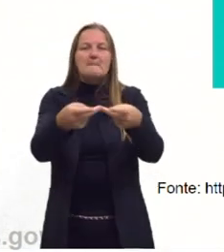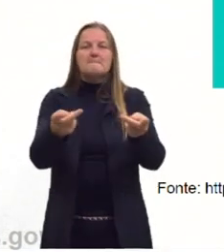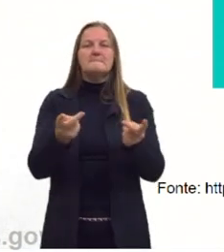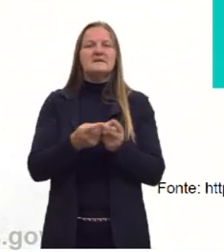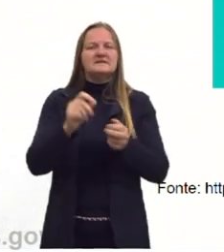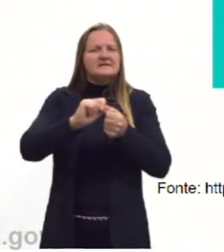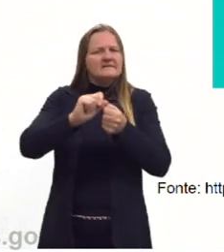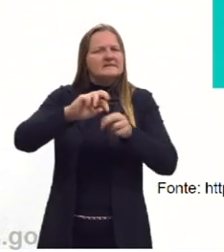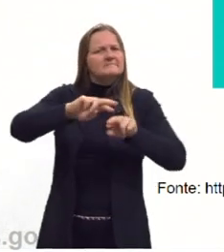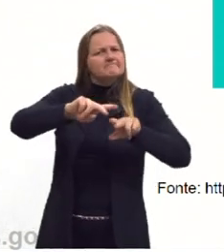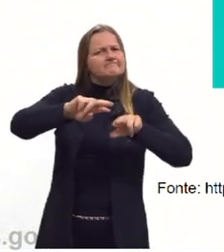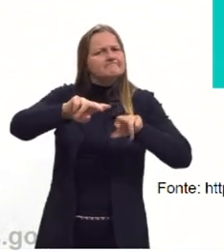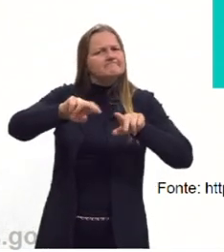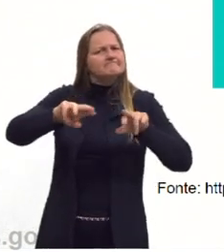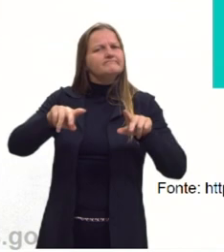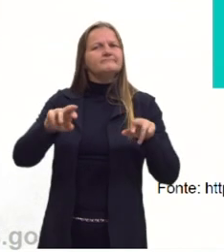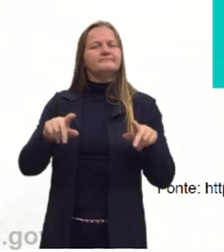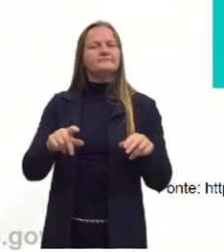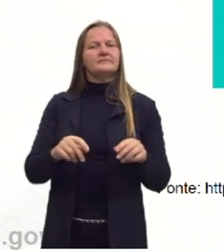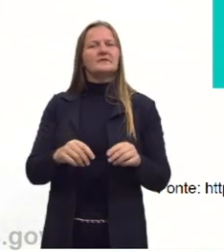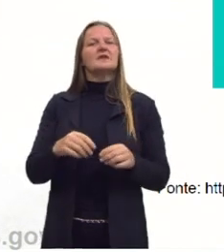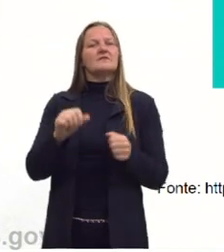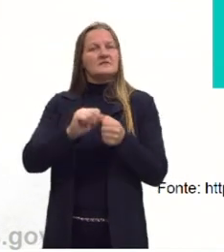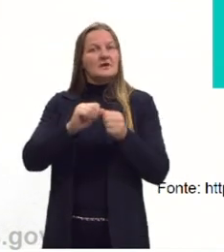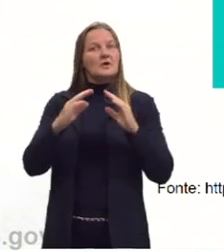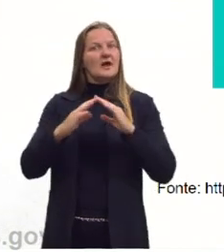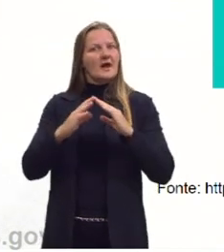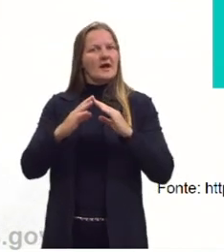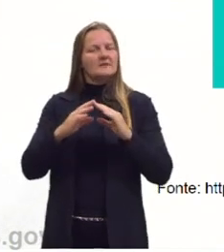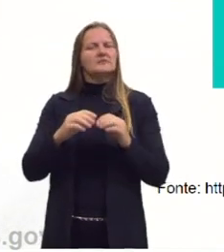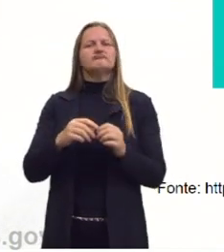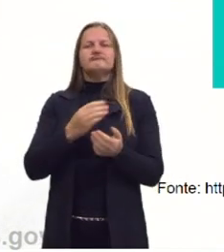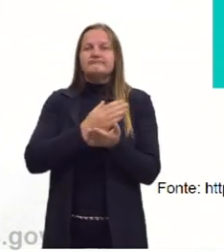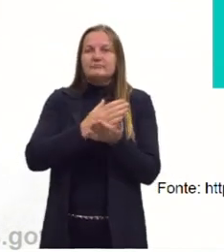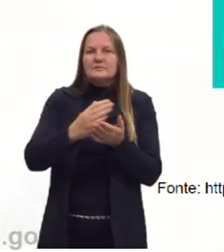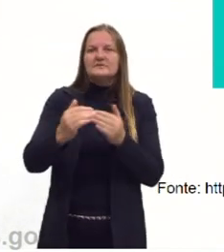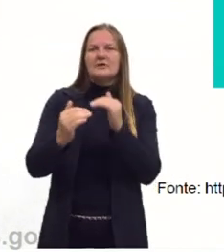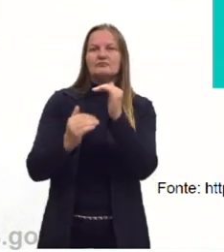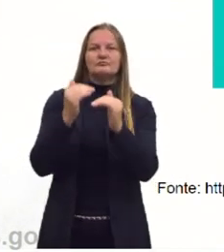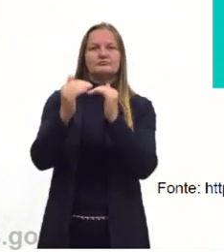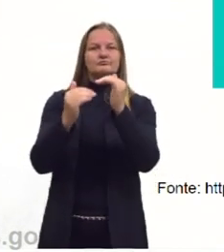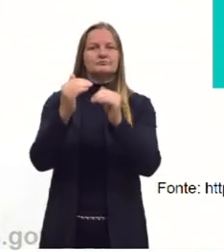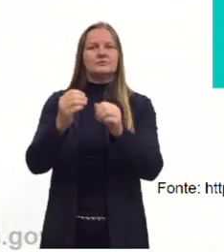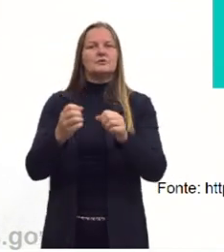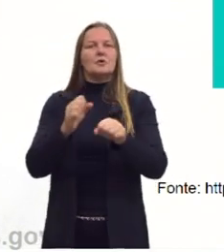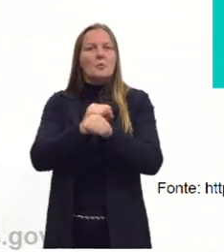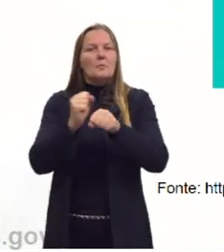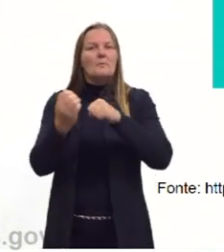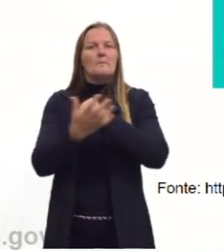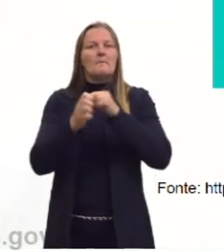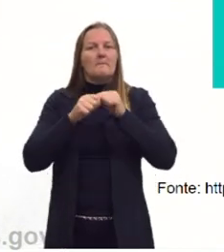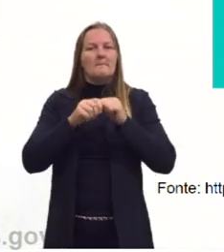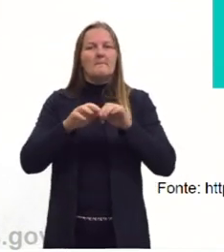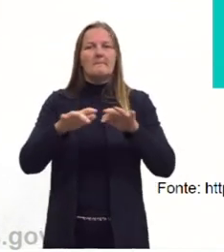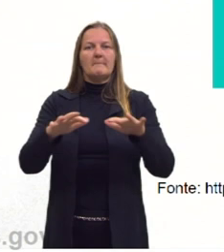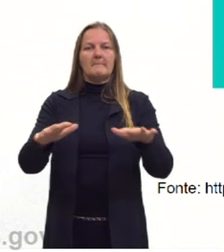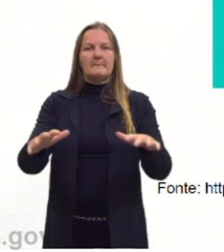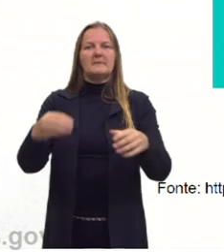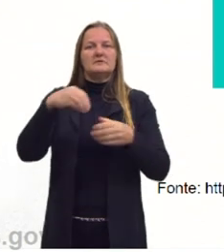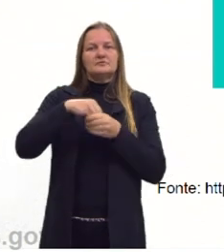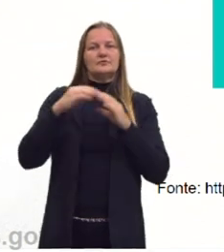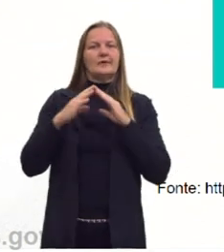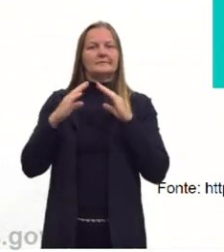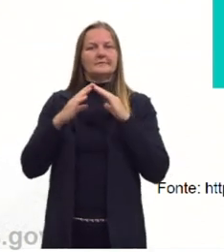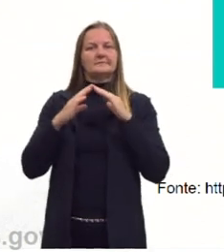várias produções artesanais que começaram em função do fato de estarmos mais dentro de